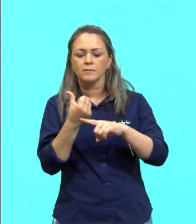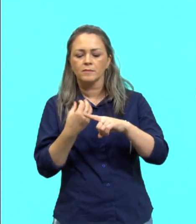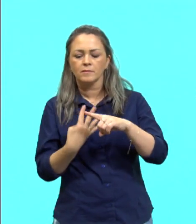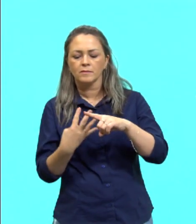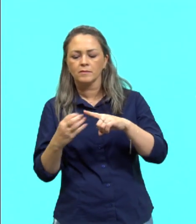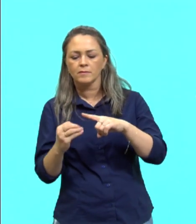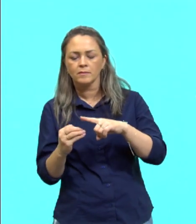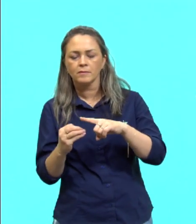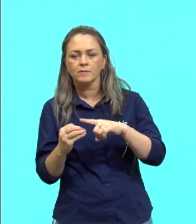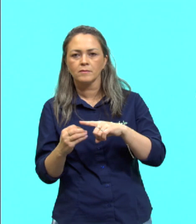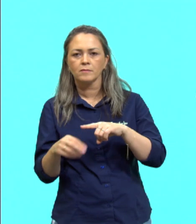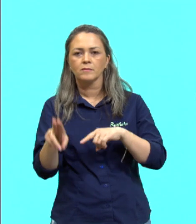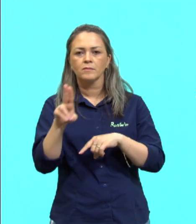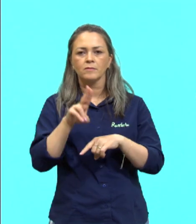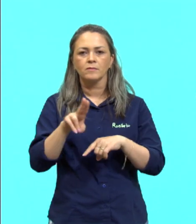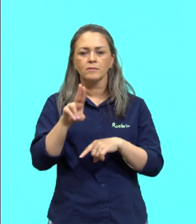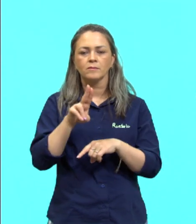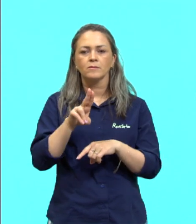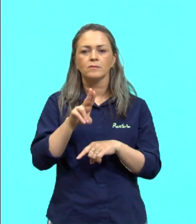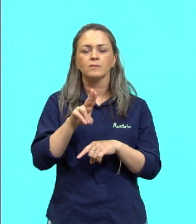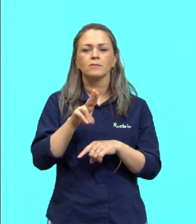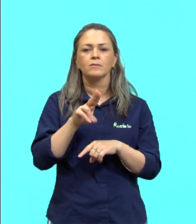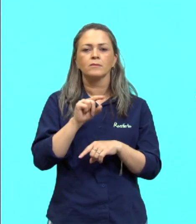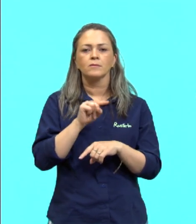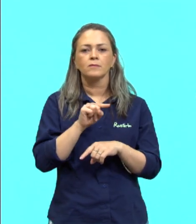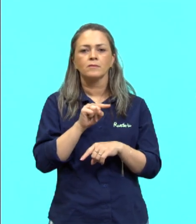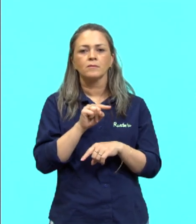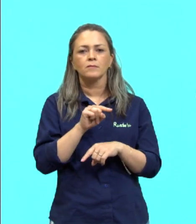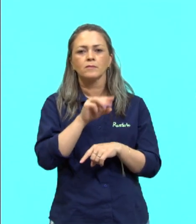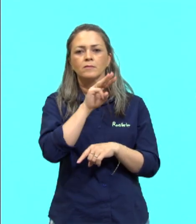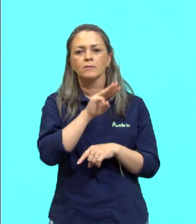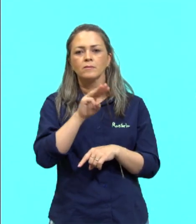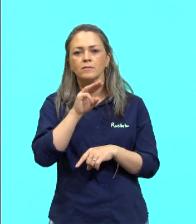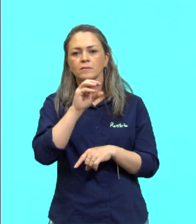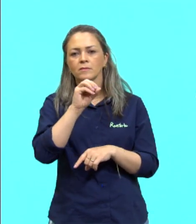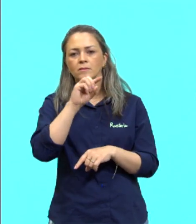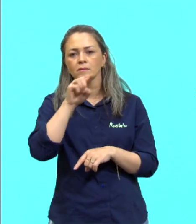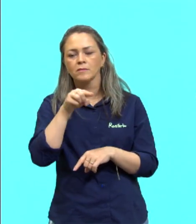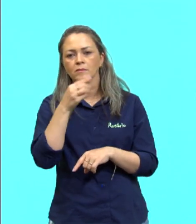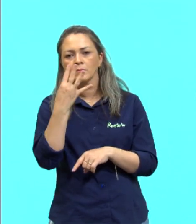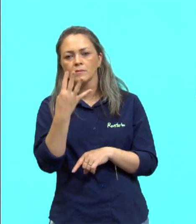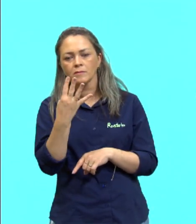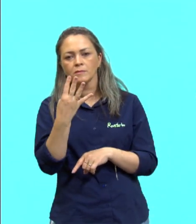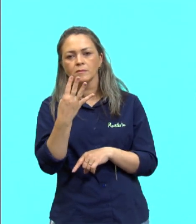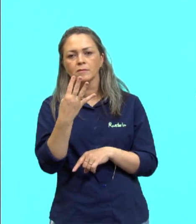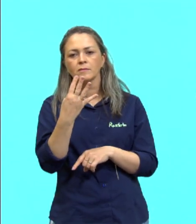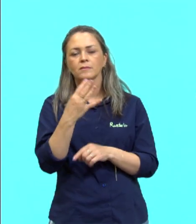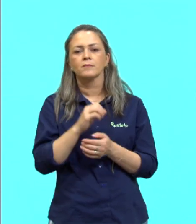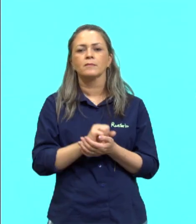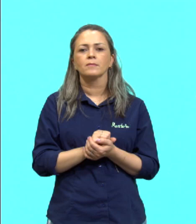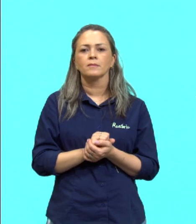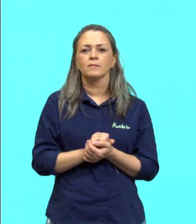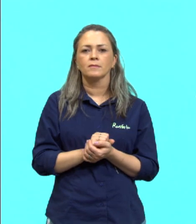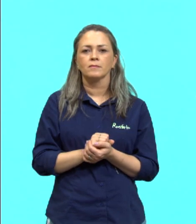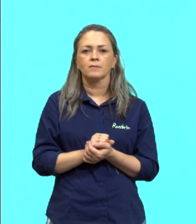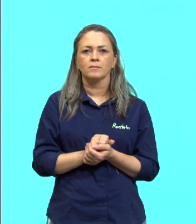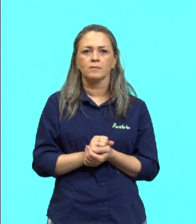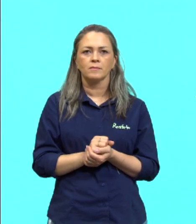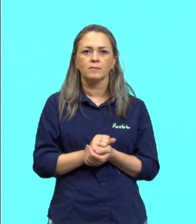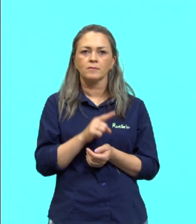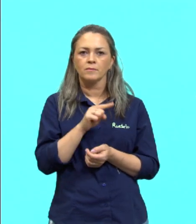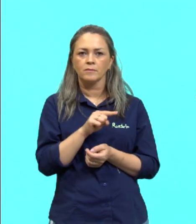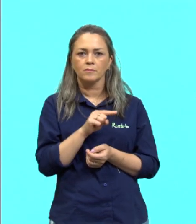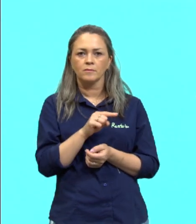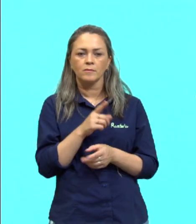que foi o acesso no sábado, me dá uma taxa de 0,4. Então, no momento em que eu